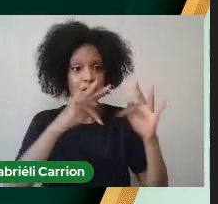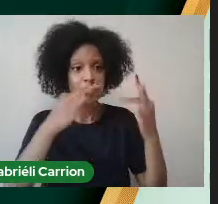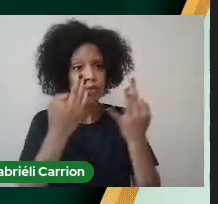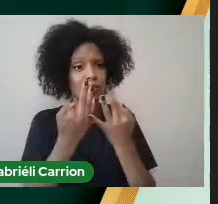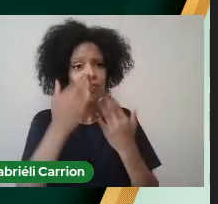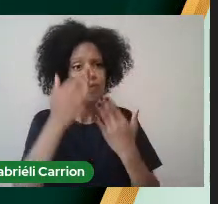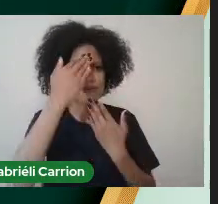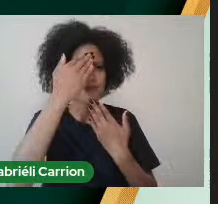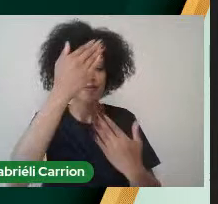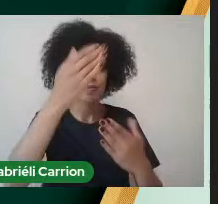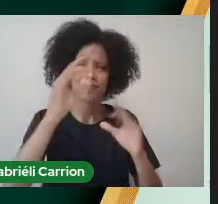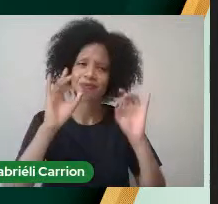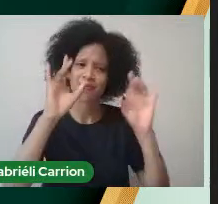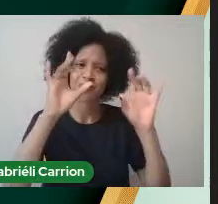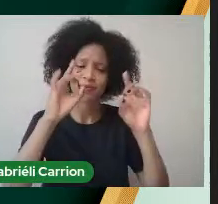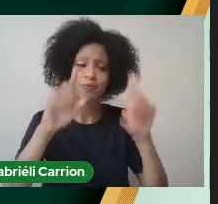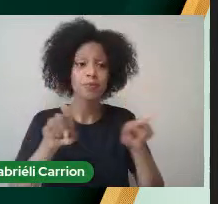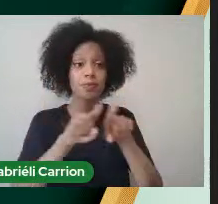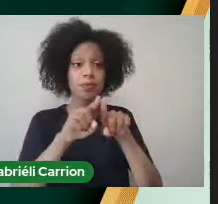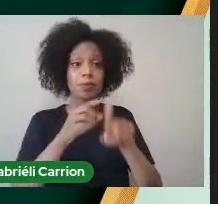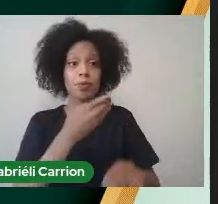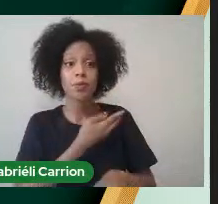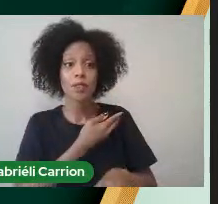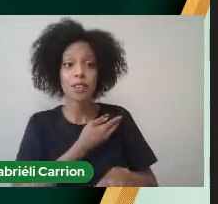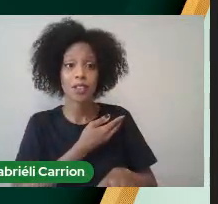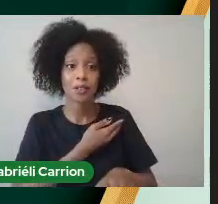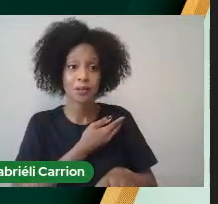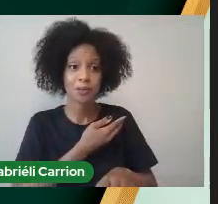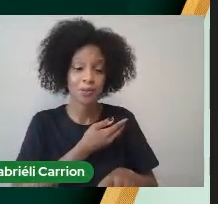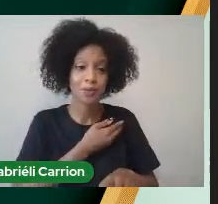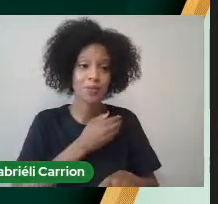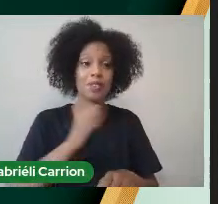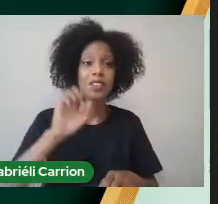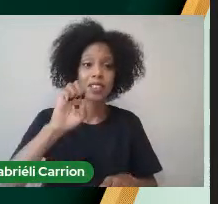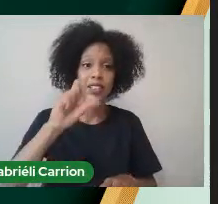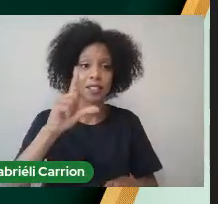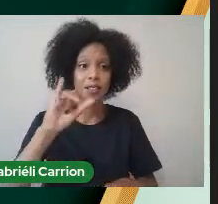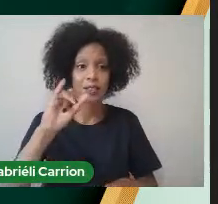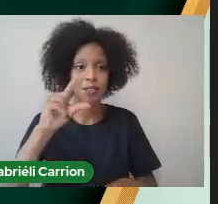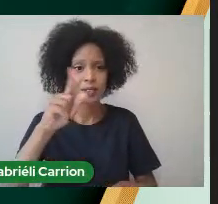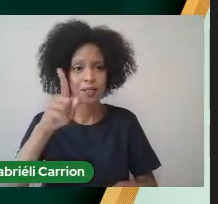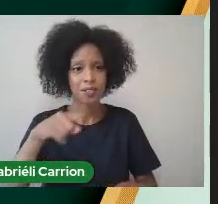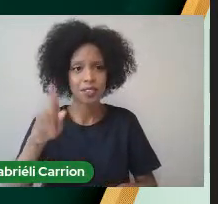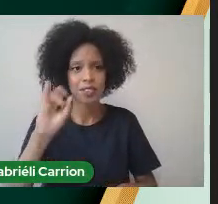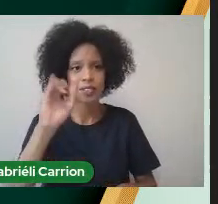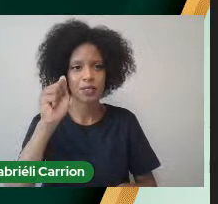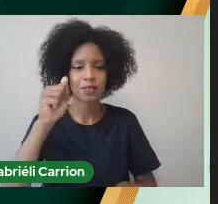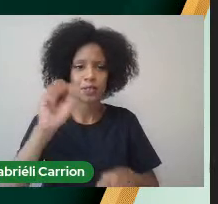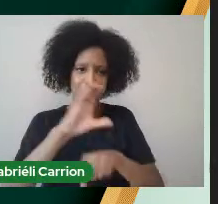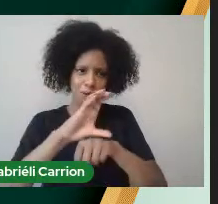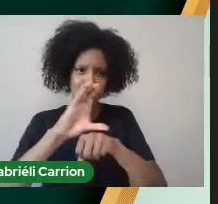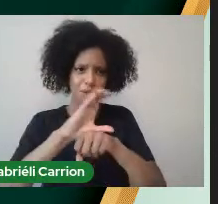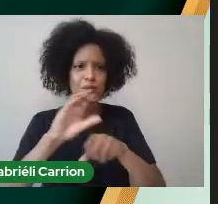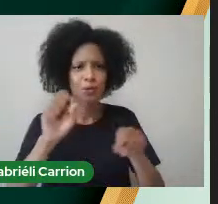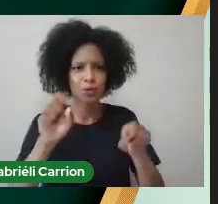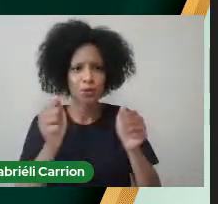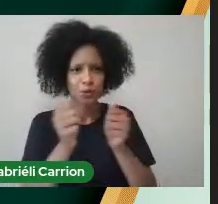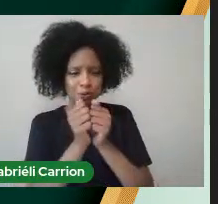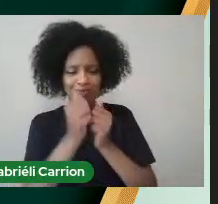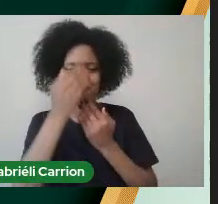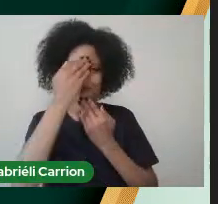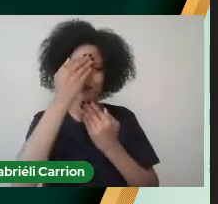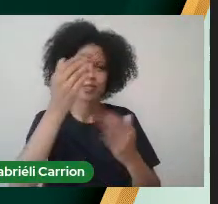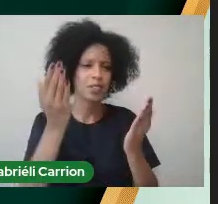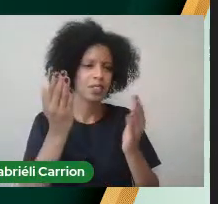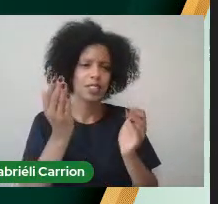A minha amiga E companheira De jornada Eliciane Que também faz o curso E aos amigos em